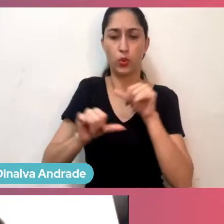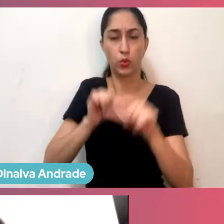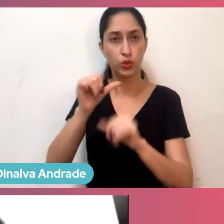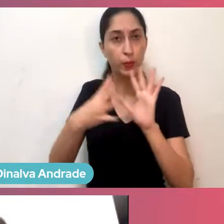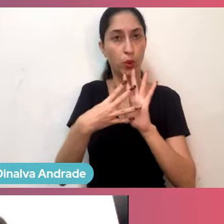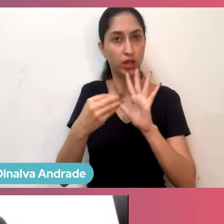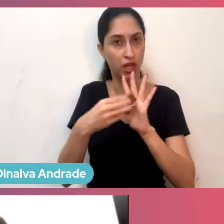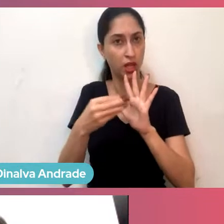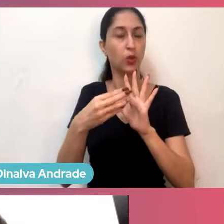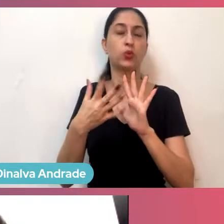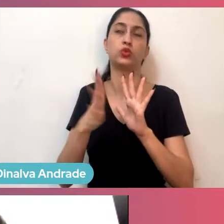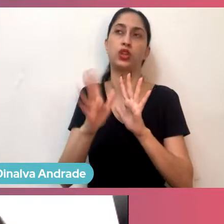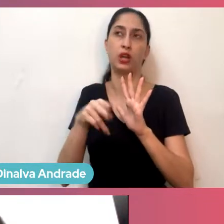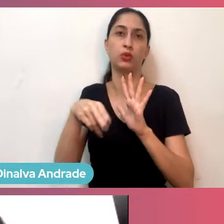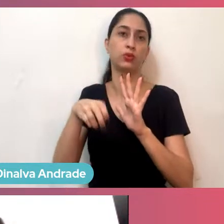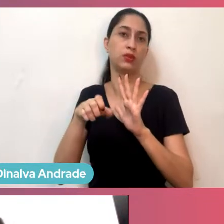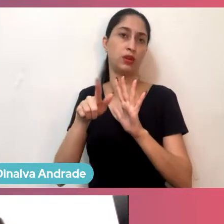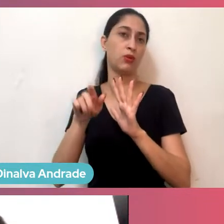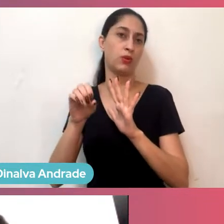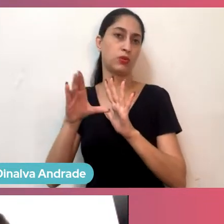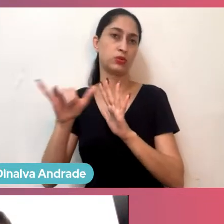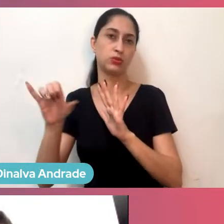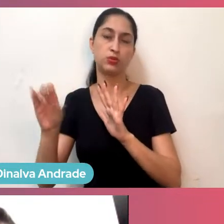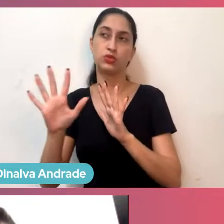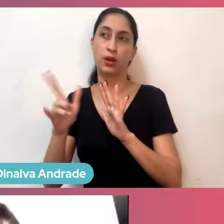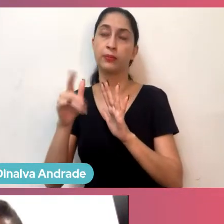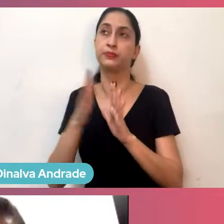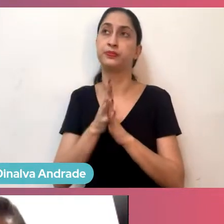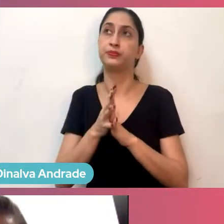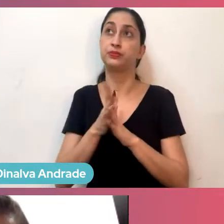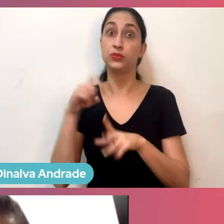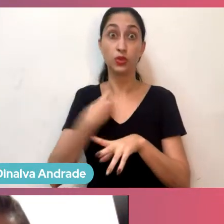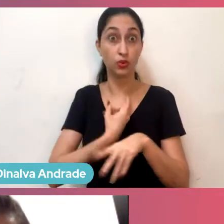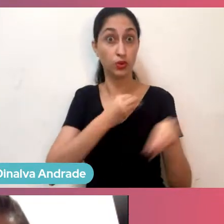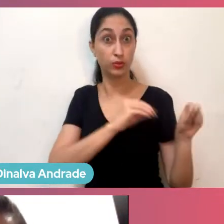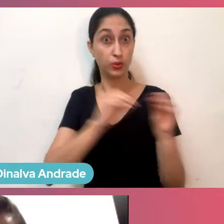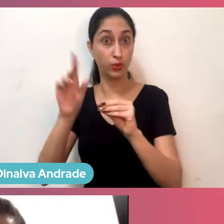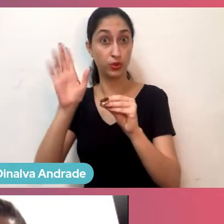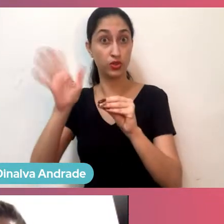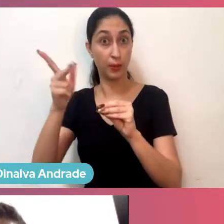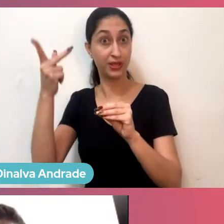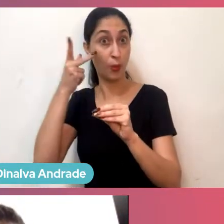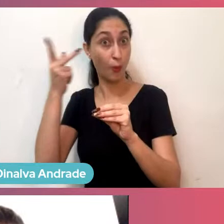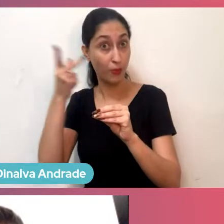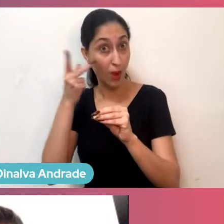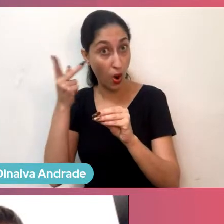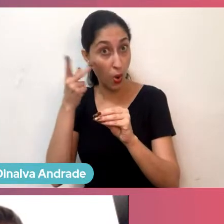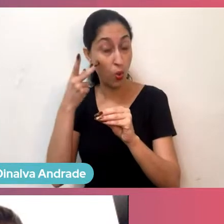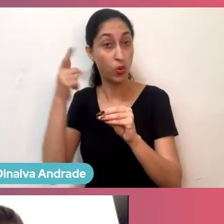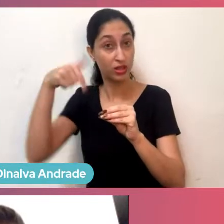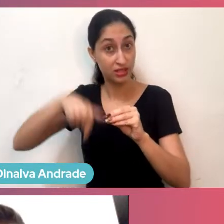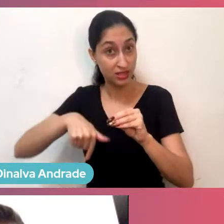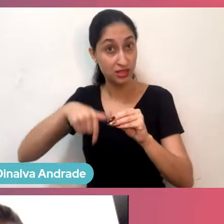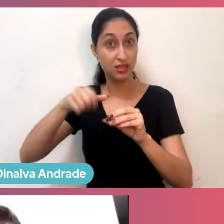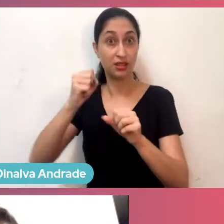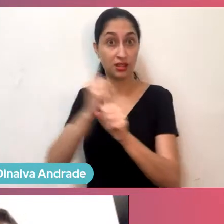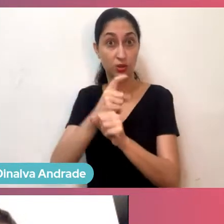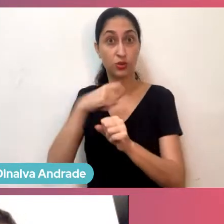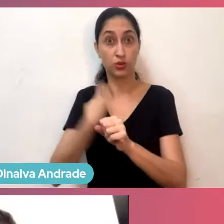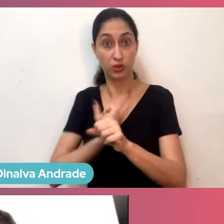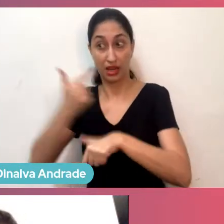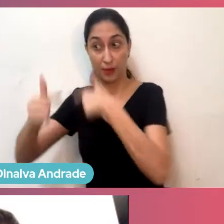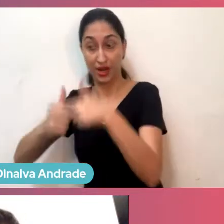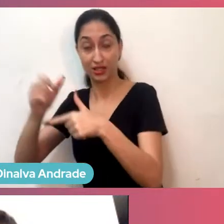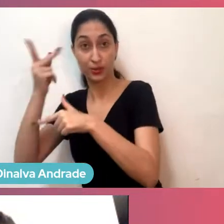aí, só crescendo, a gente expandiu para São Paulo em julho desse ano, a gente está com operação em São Paulo,